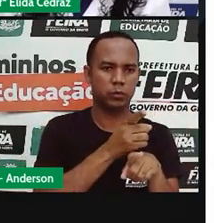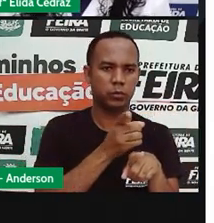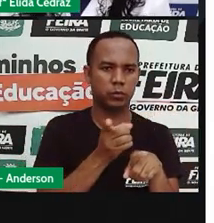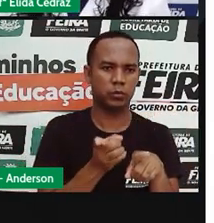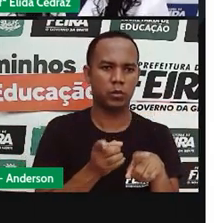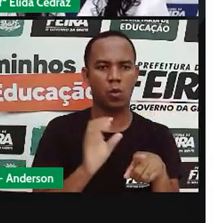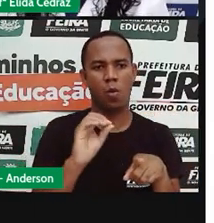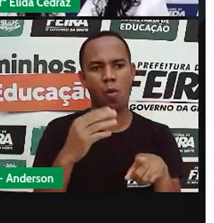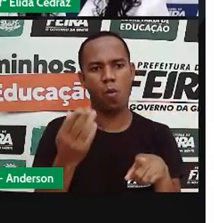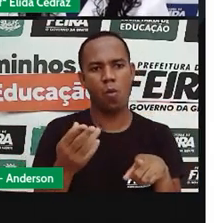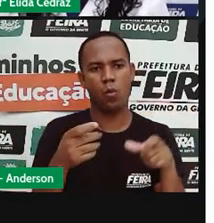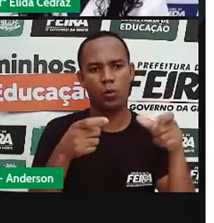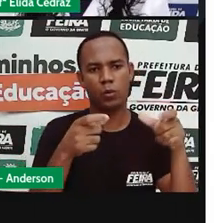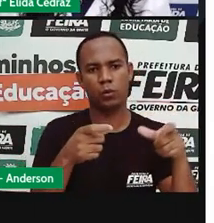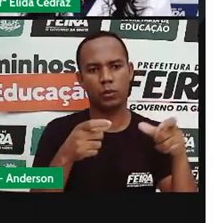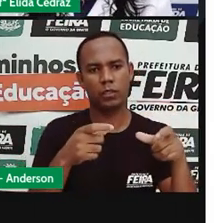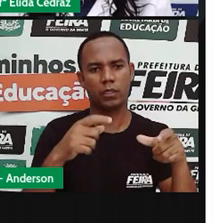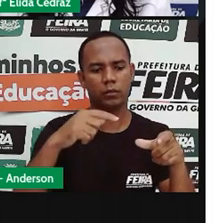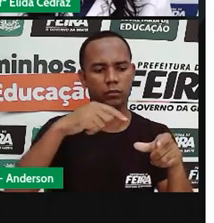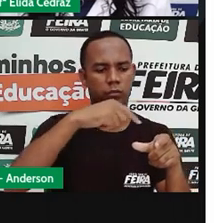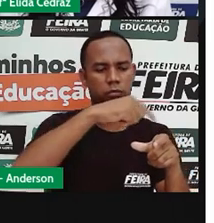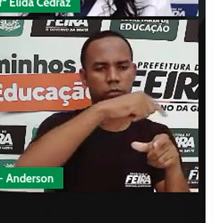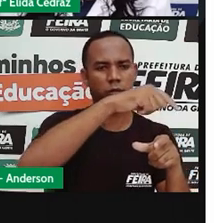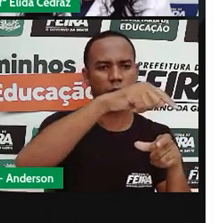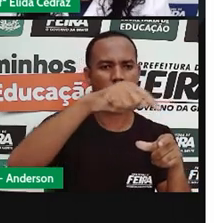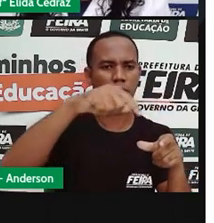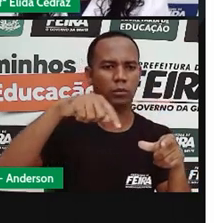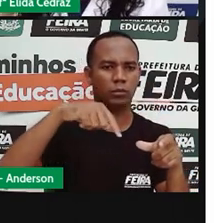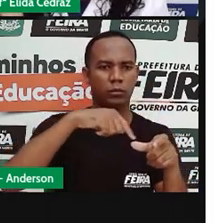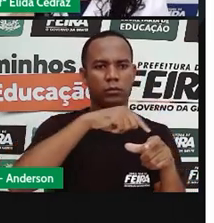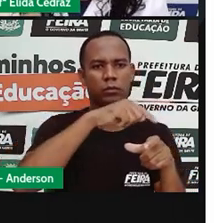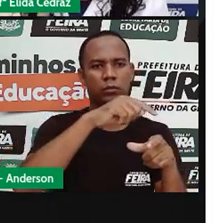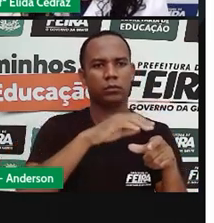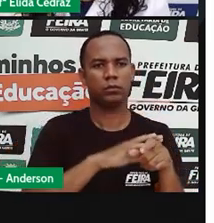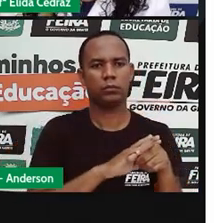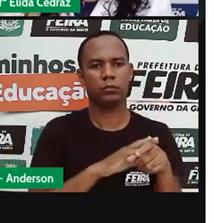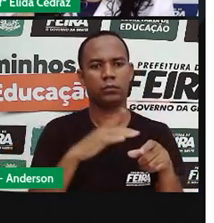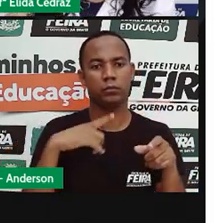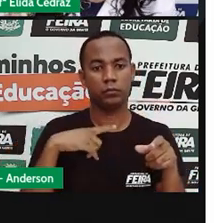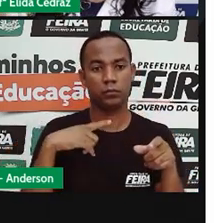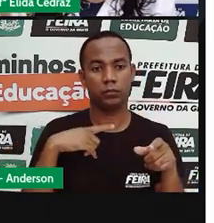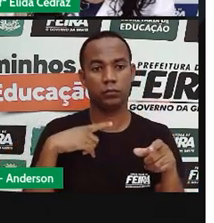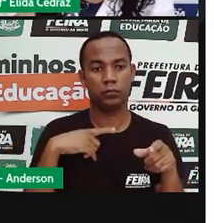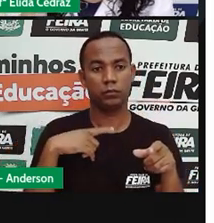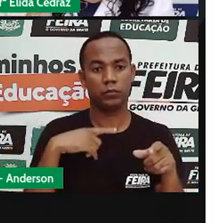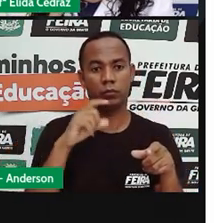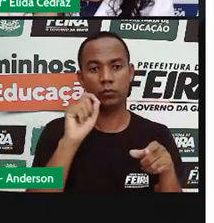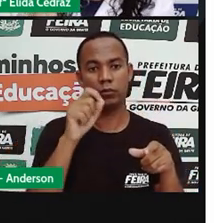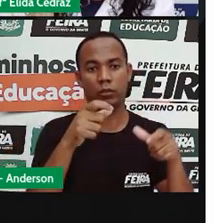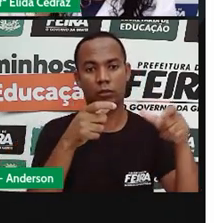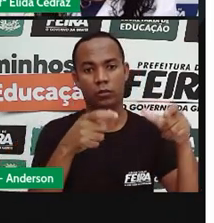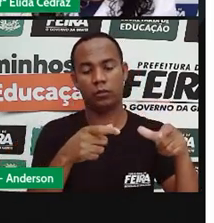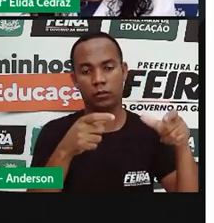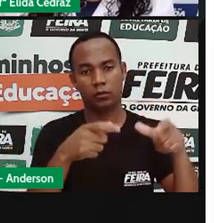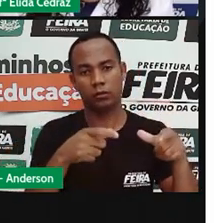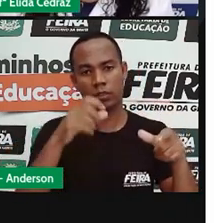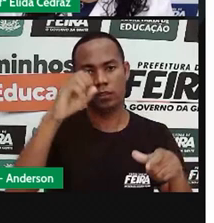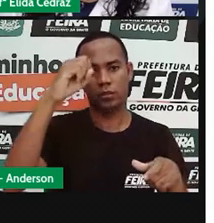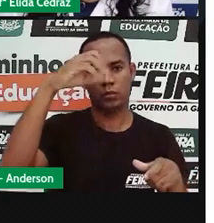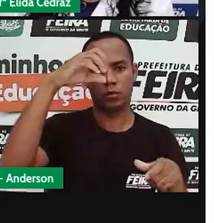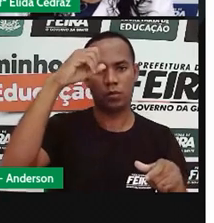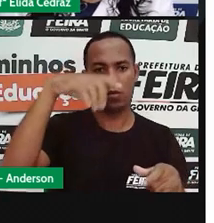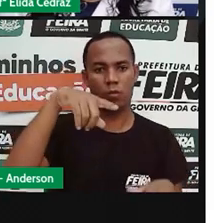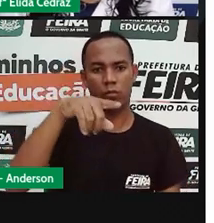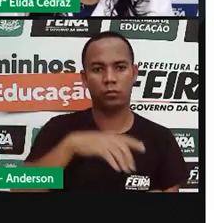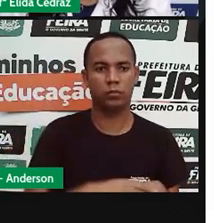ou um círculo horizontal. O ponteiro daquele relógio do sol. A